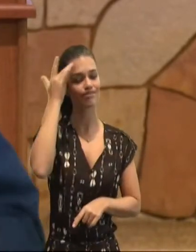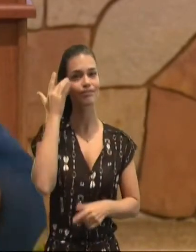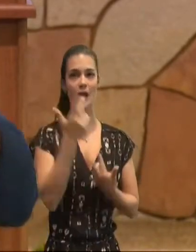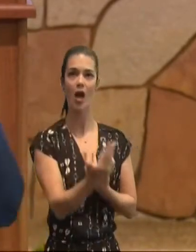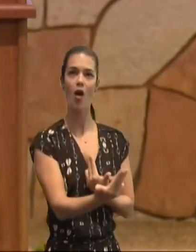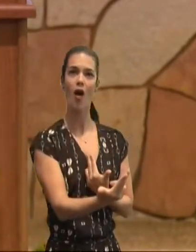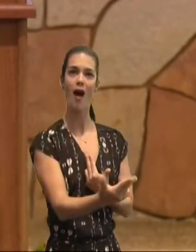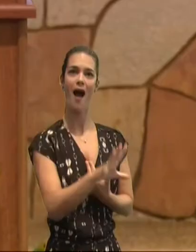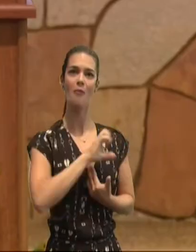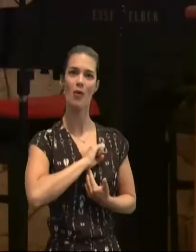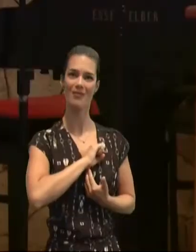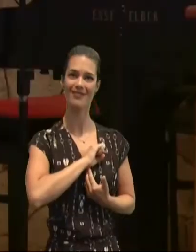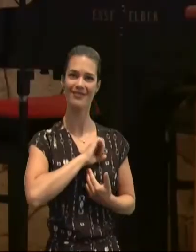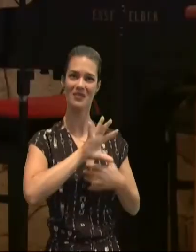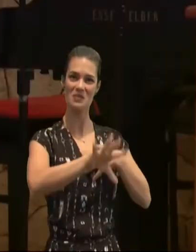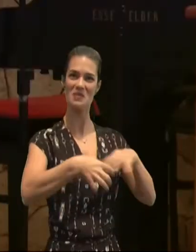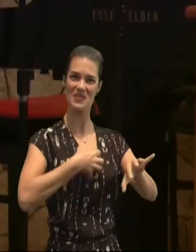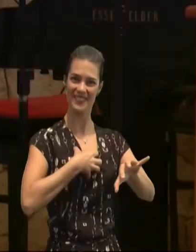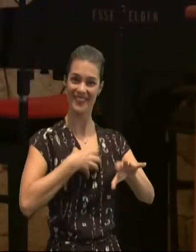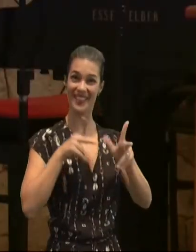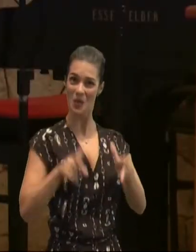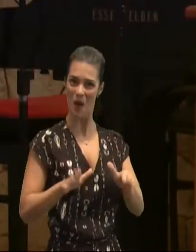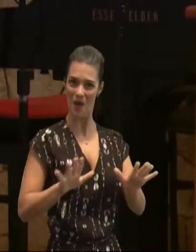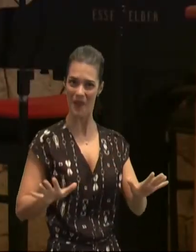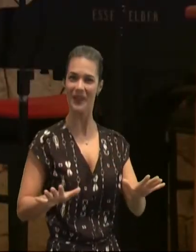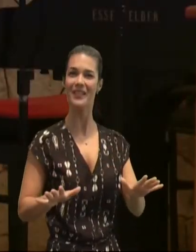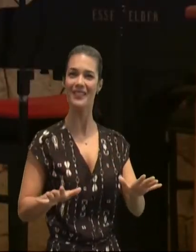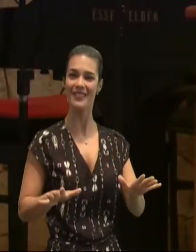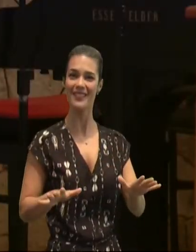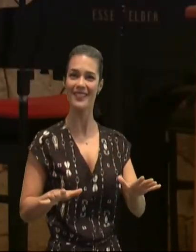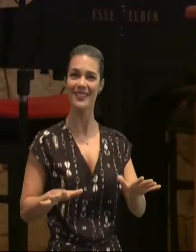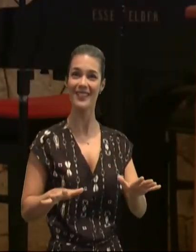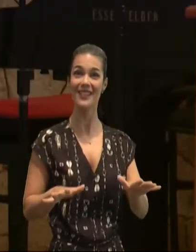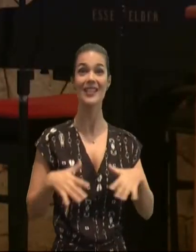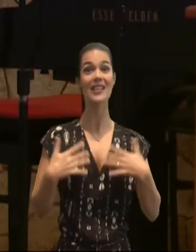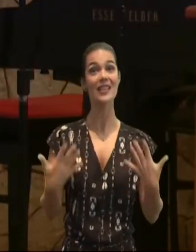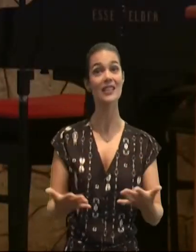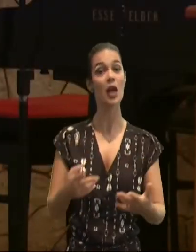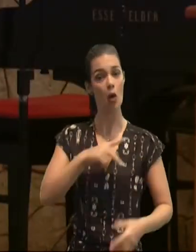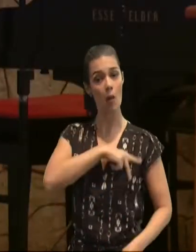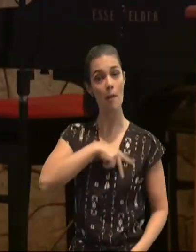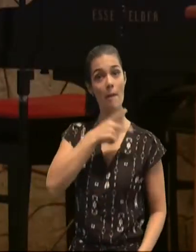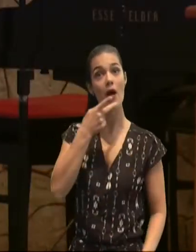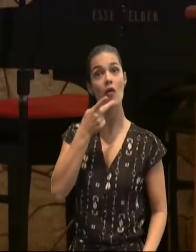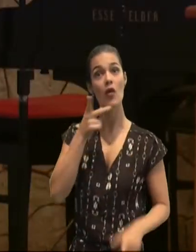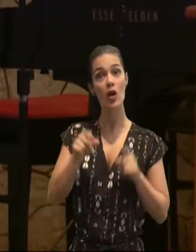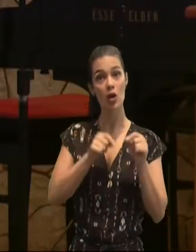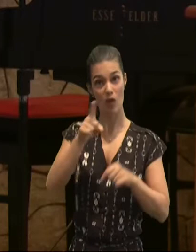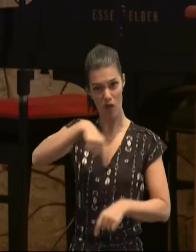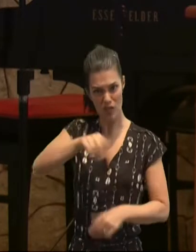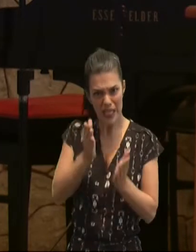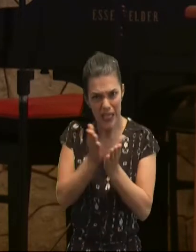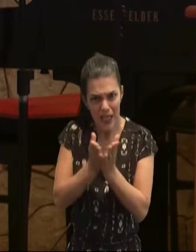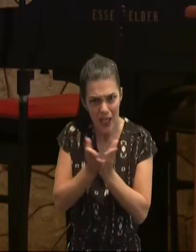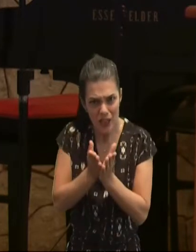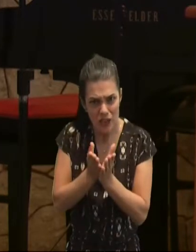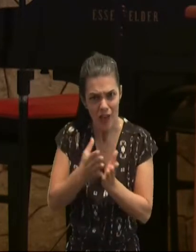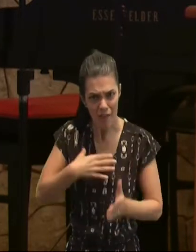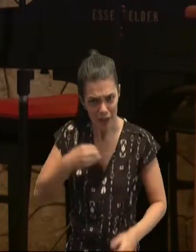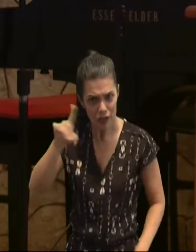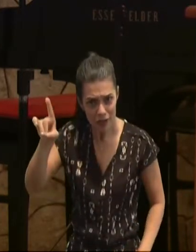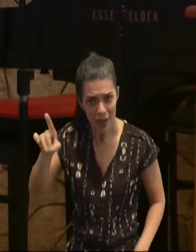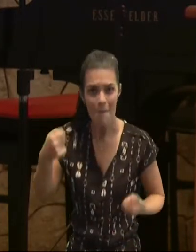diz, que a sua igreja, que os filhos, verdadeiros do Senhor, seriam conhecidos, pelo amor, que expressam, uns pelos outros,